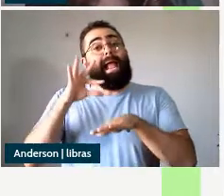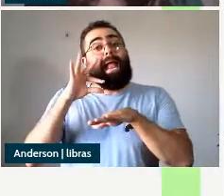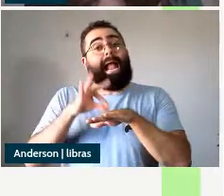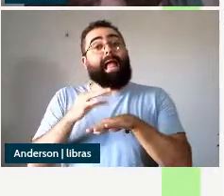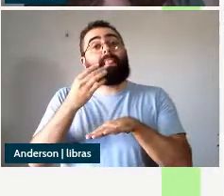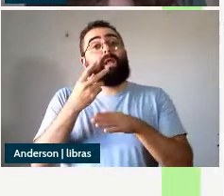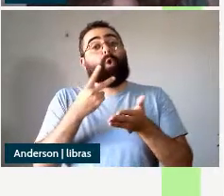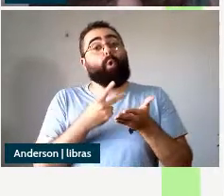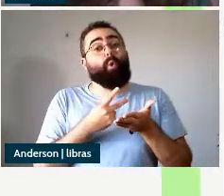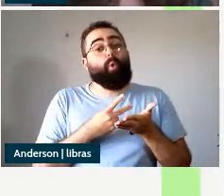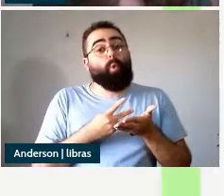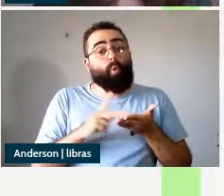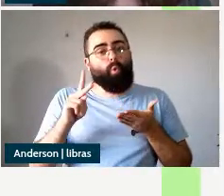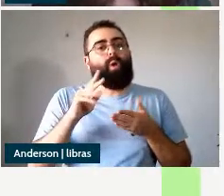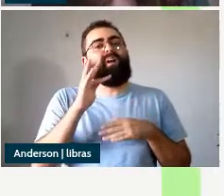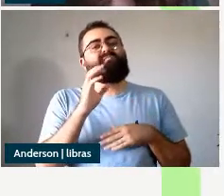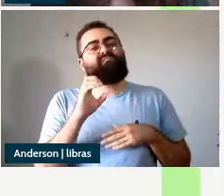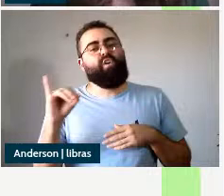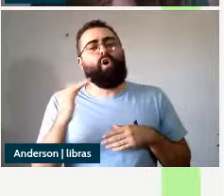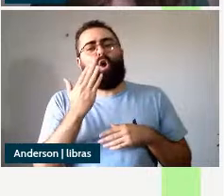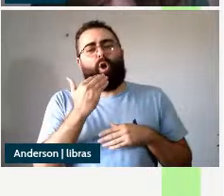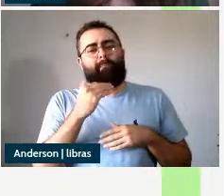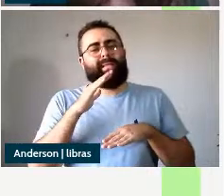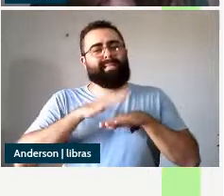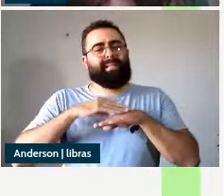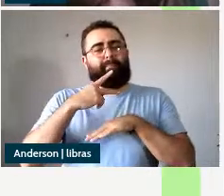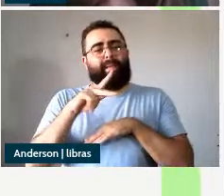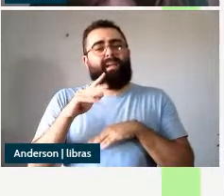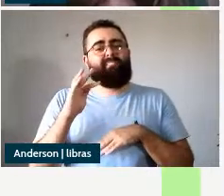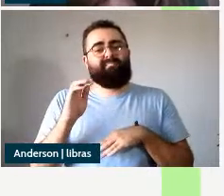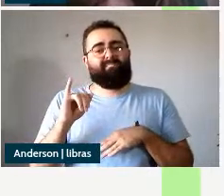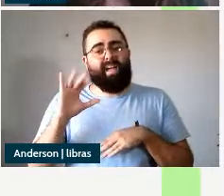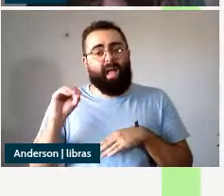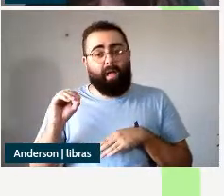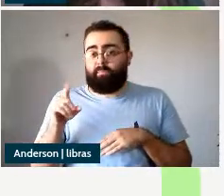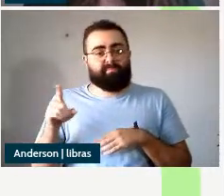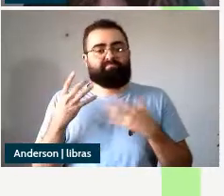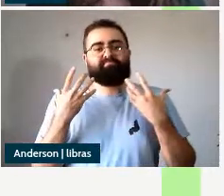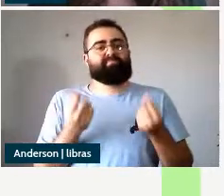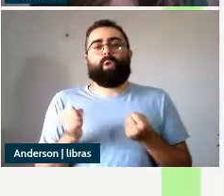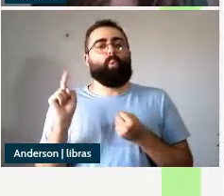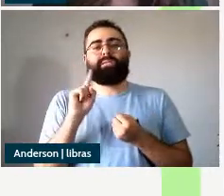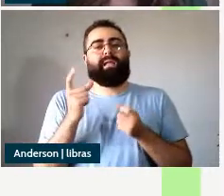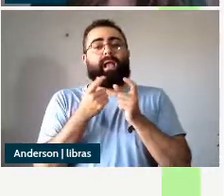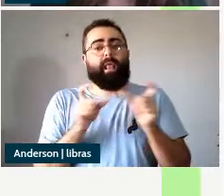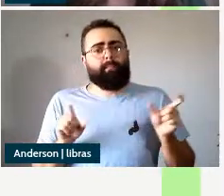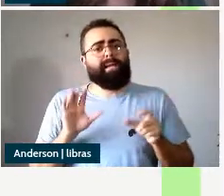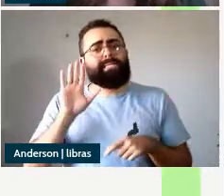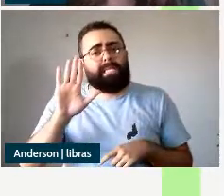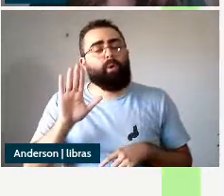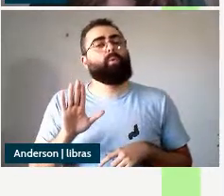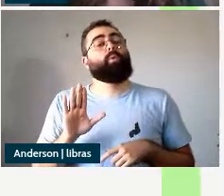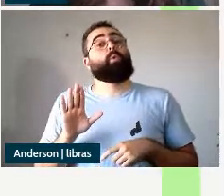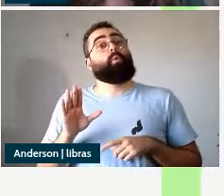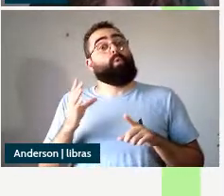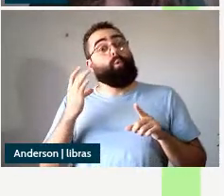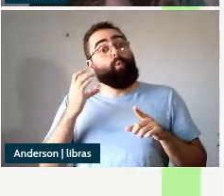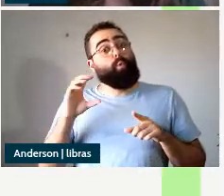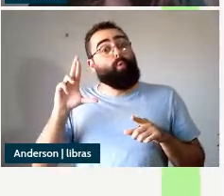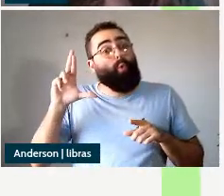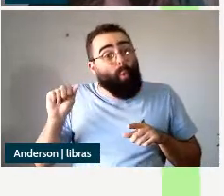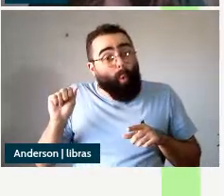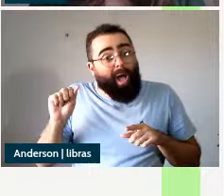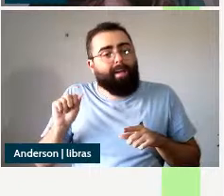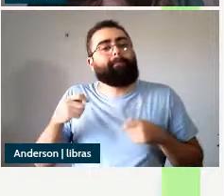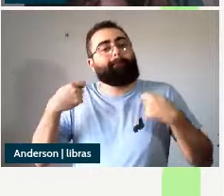não é gramatical nesse caso necessariamente o depictivo crua tem que ficar encalhado que é o caso aí